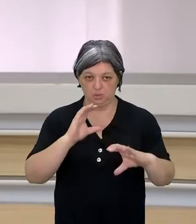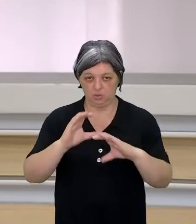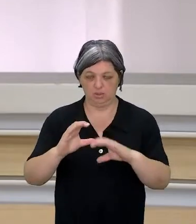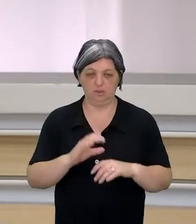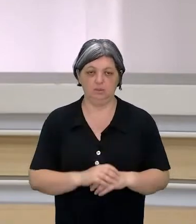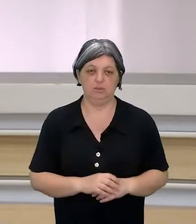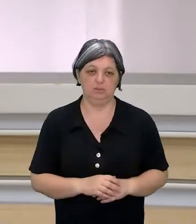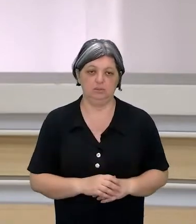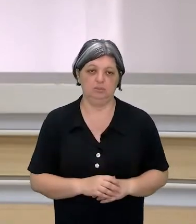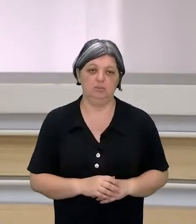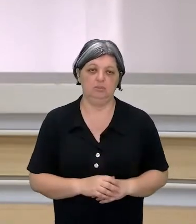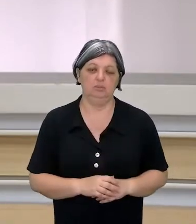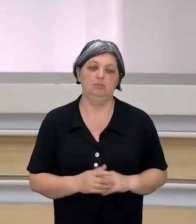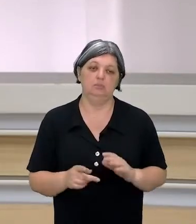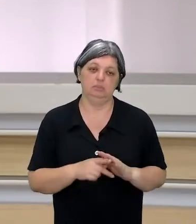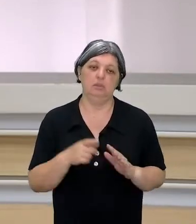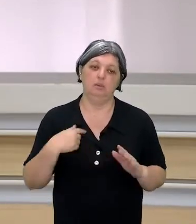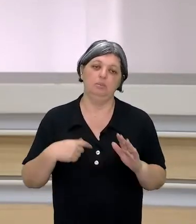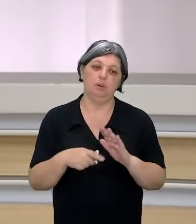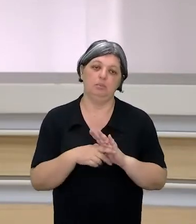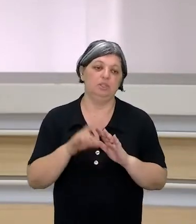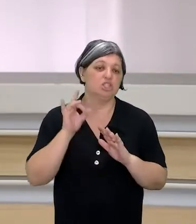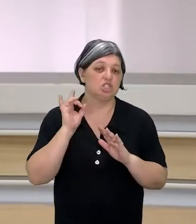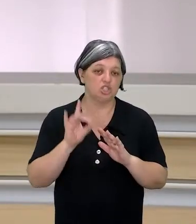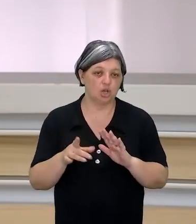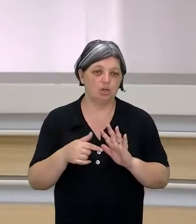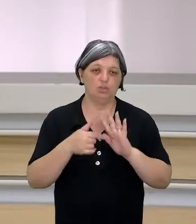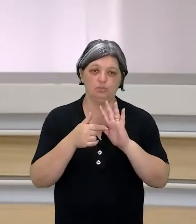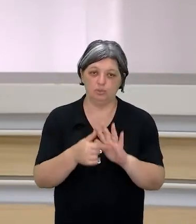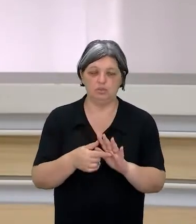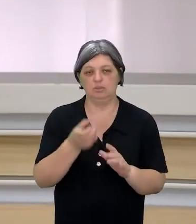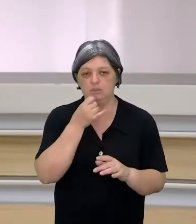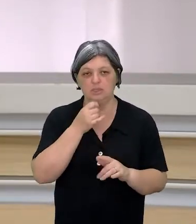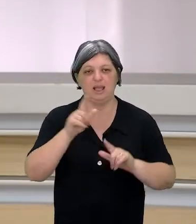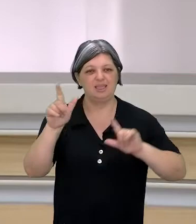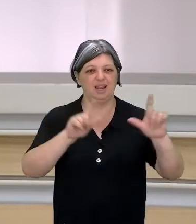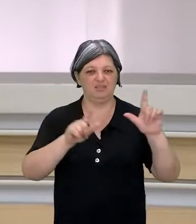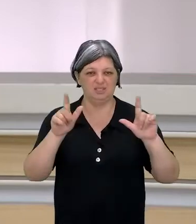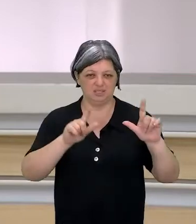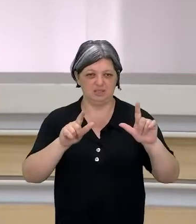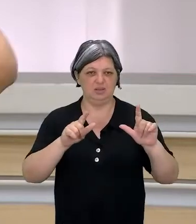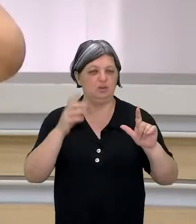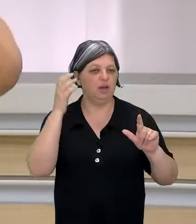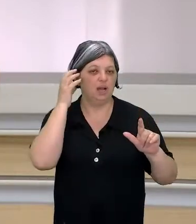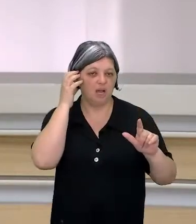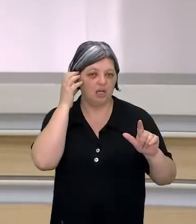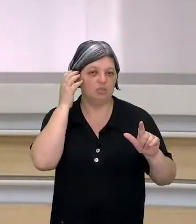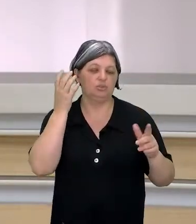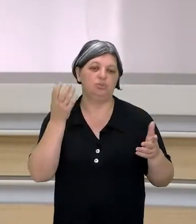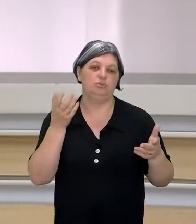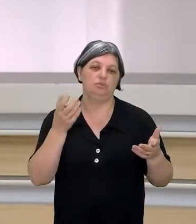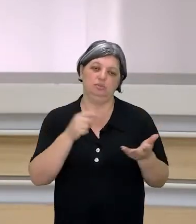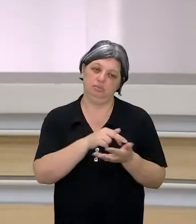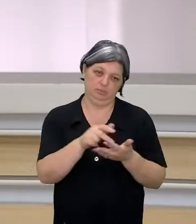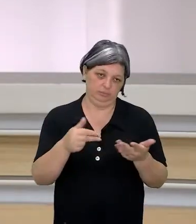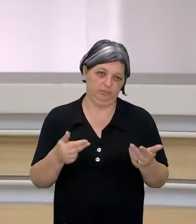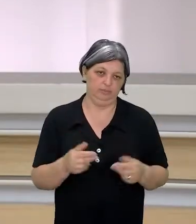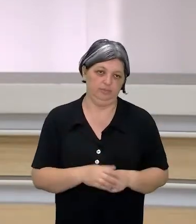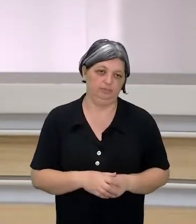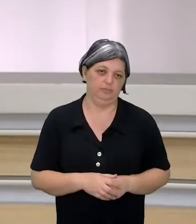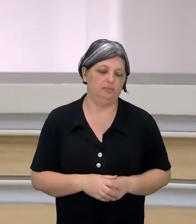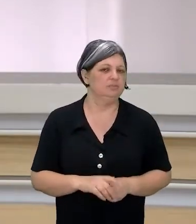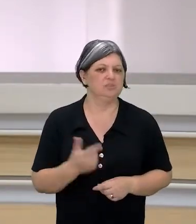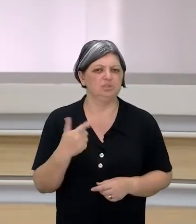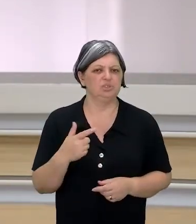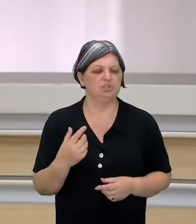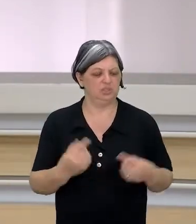elas eram uma linha de transmissão apenas. Então, tipo, TV, rádio, enfim. Você não tinha